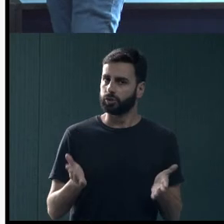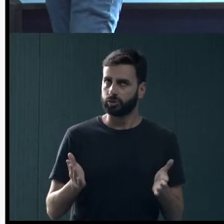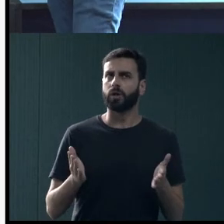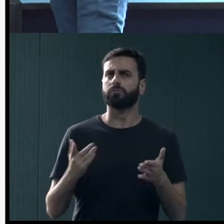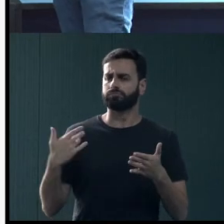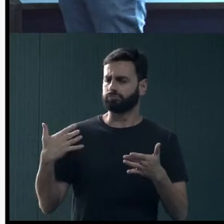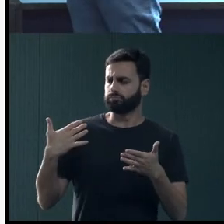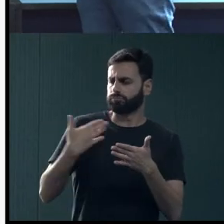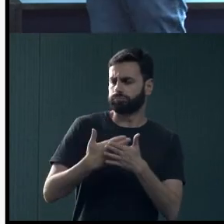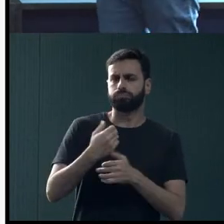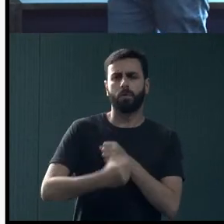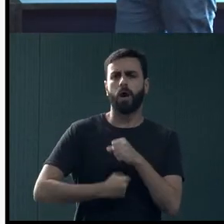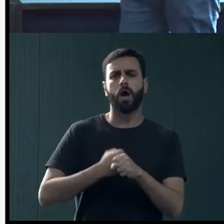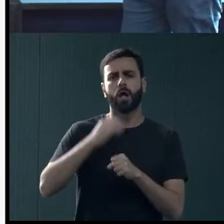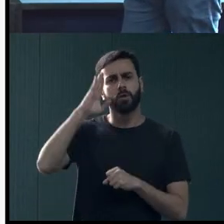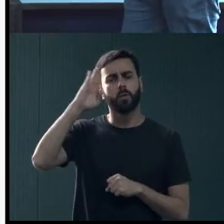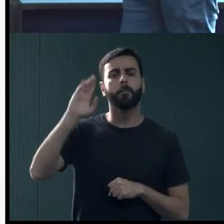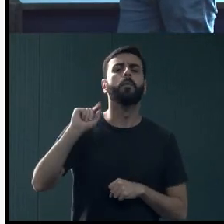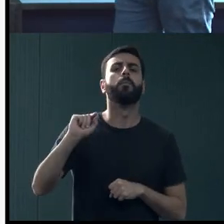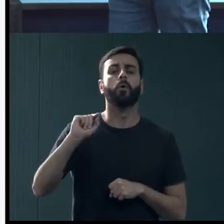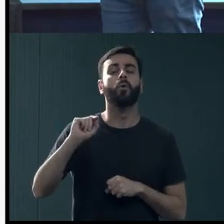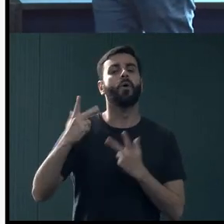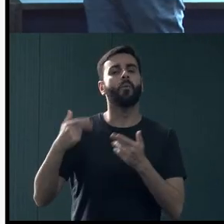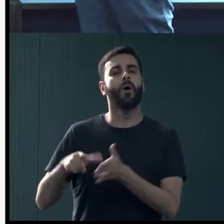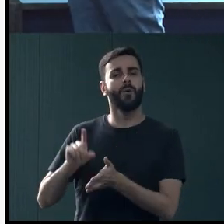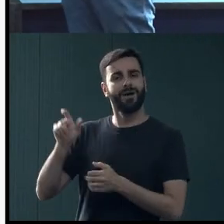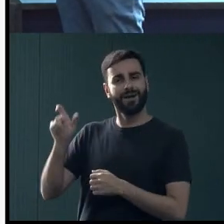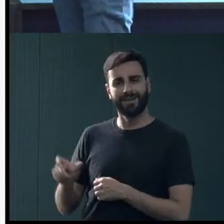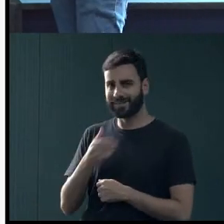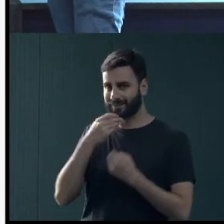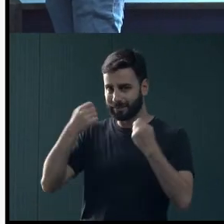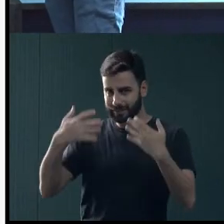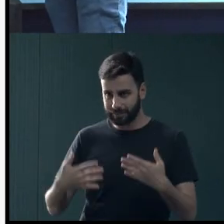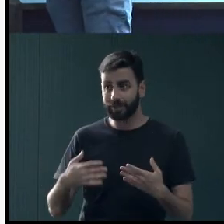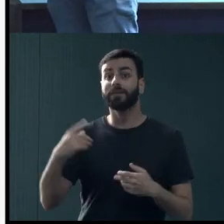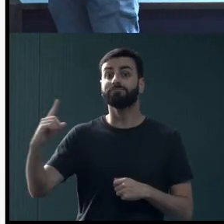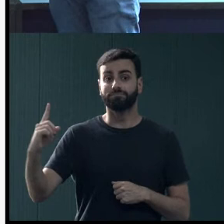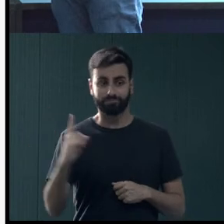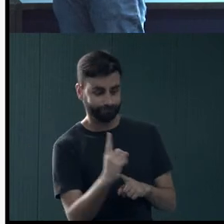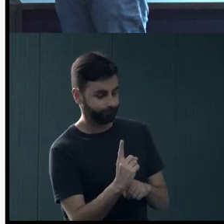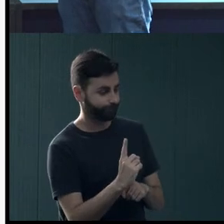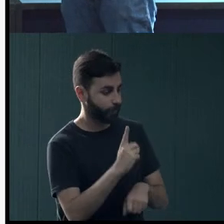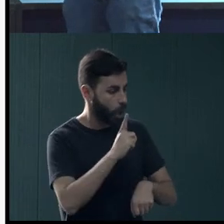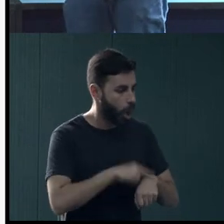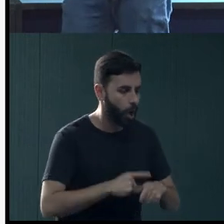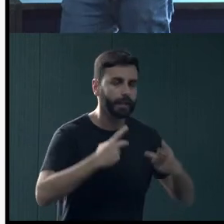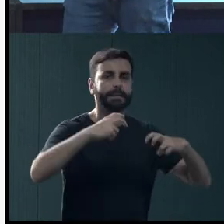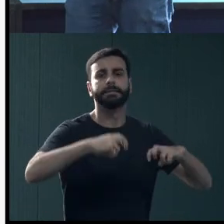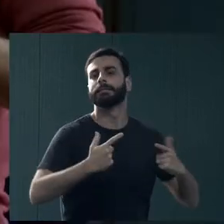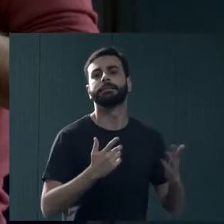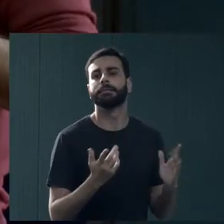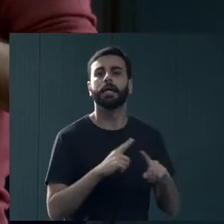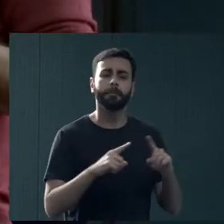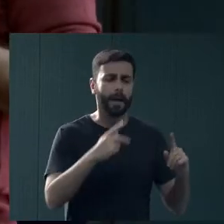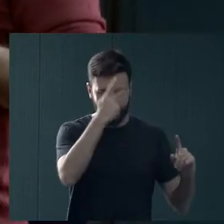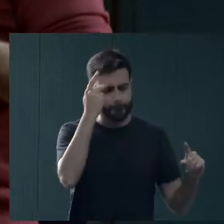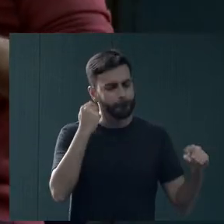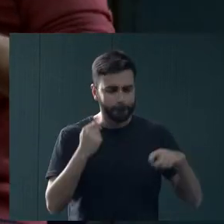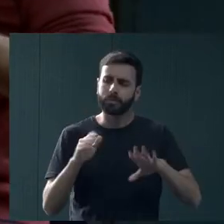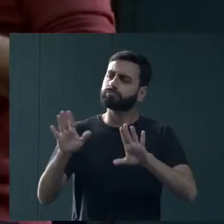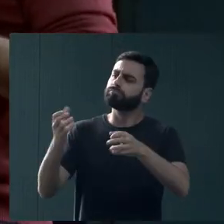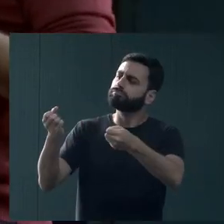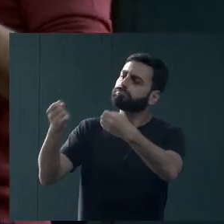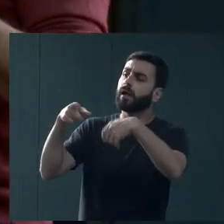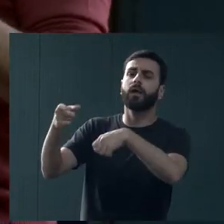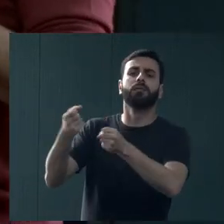nos últimos anos com o objetivo de atender o que o Felipe colocou. O menino busca e, naquele momento, não tem uma consulta, mas tem uma pessoa que possa escutar.